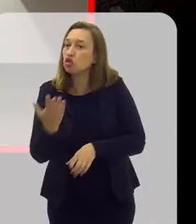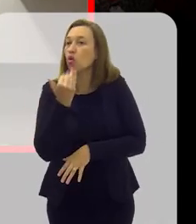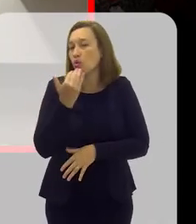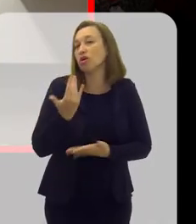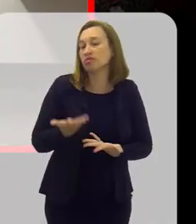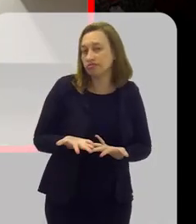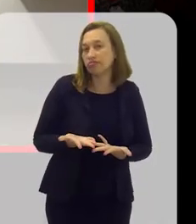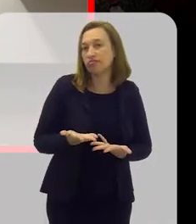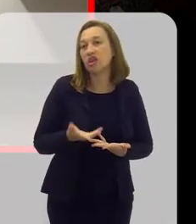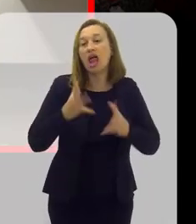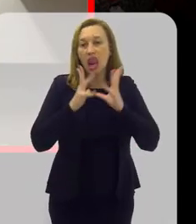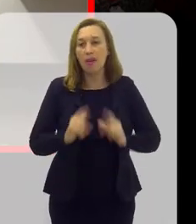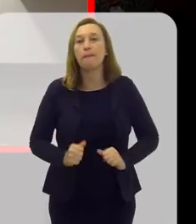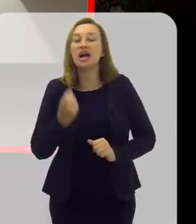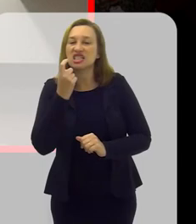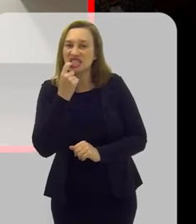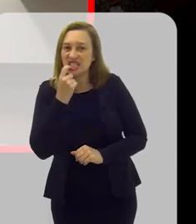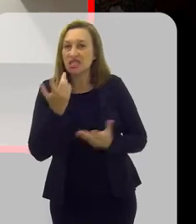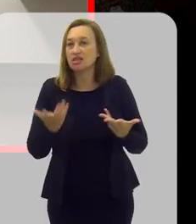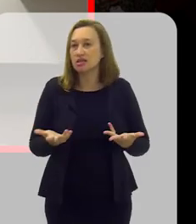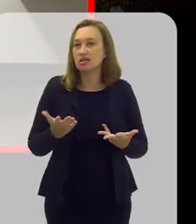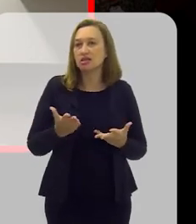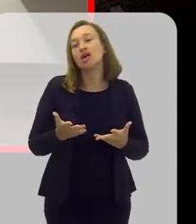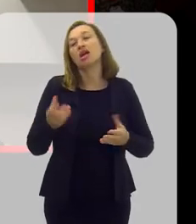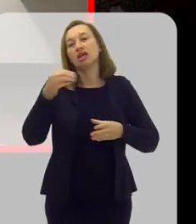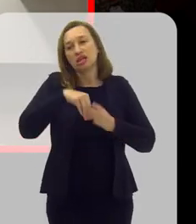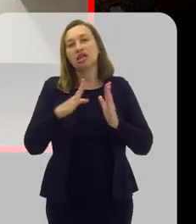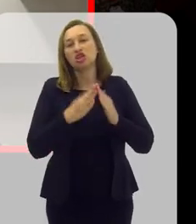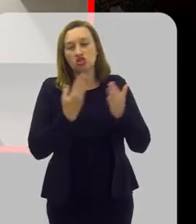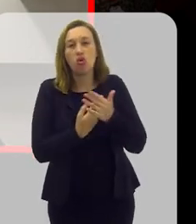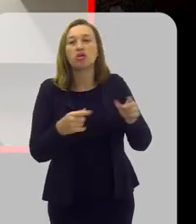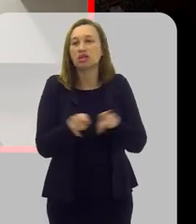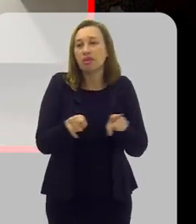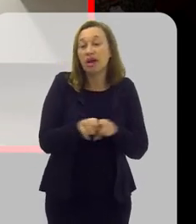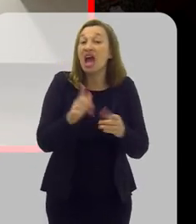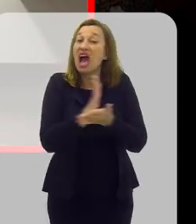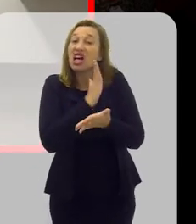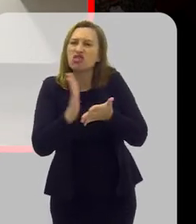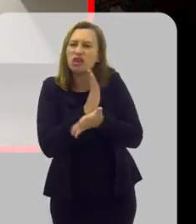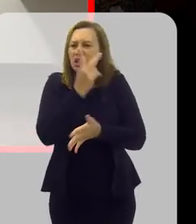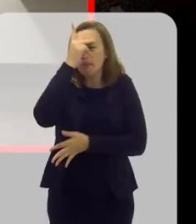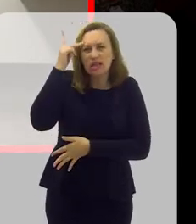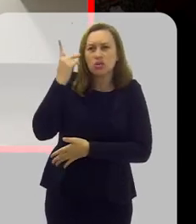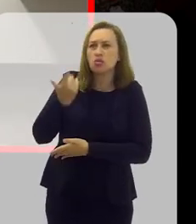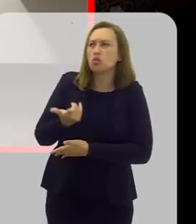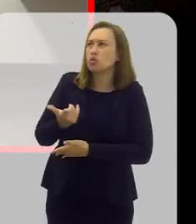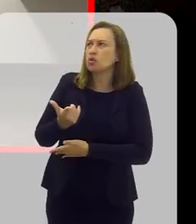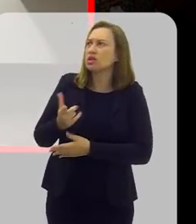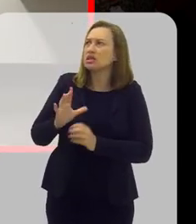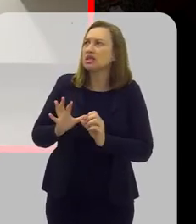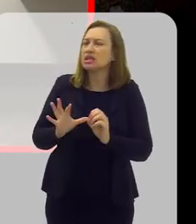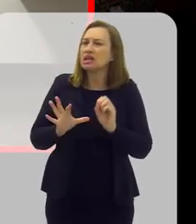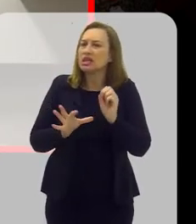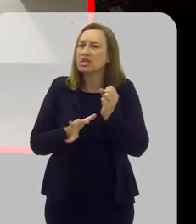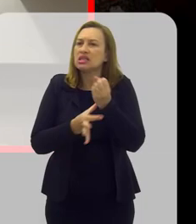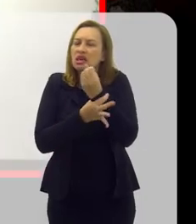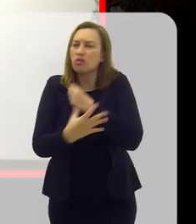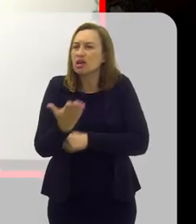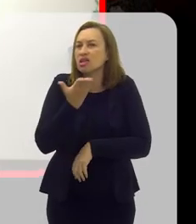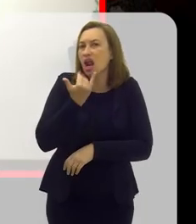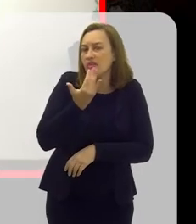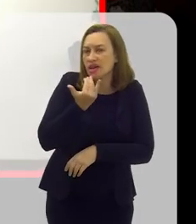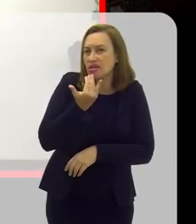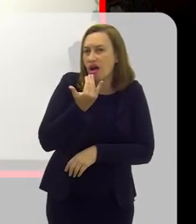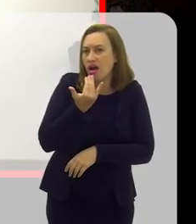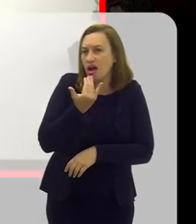limpar o dente ali, e que faça pelo menos na escola. Como muitas vezes as pessoas têm a insegurança alimentar,